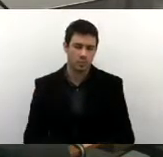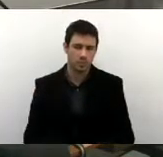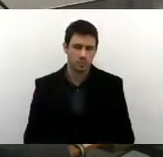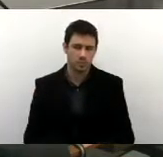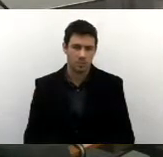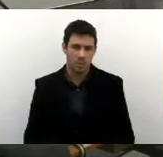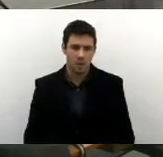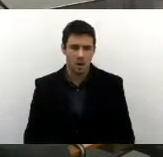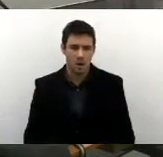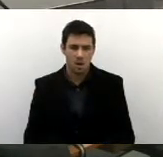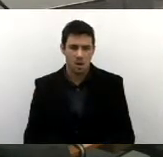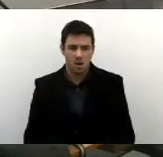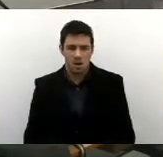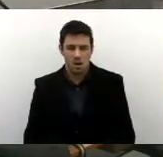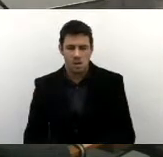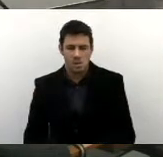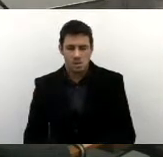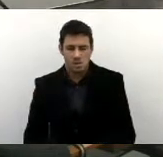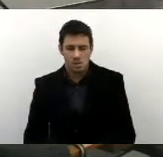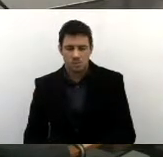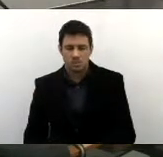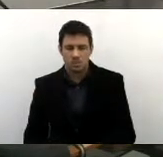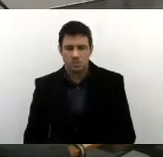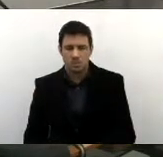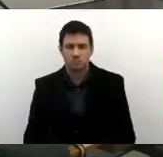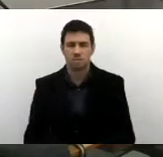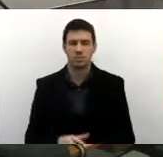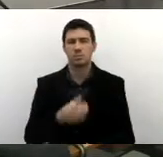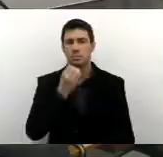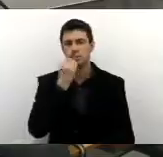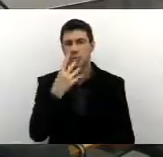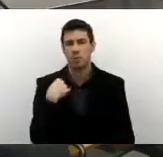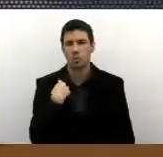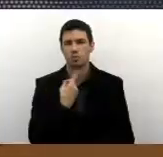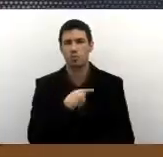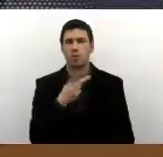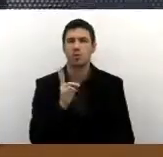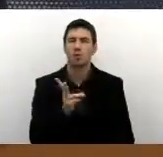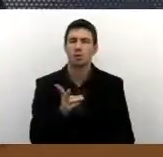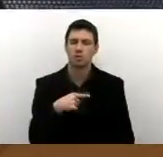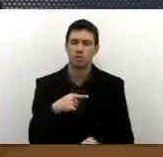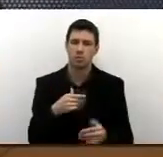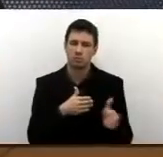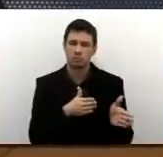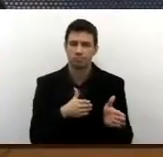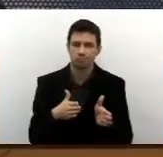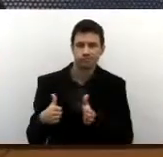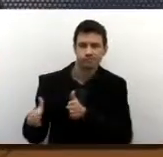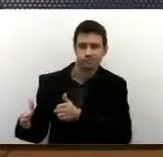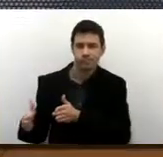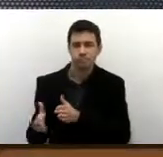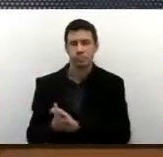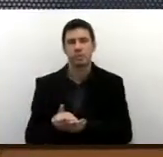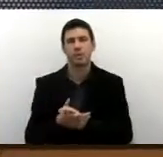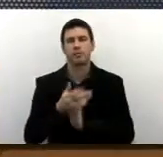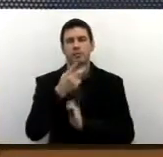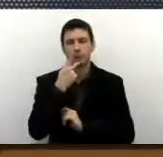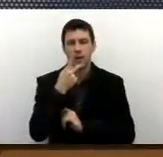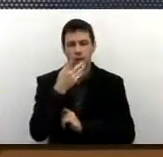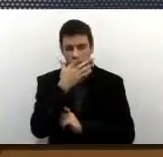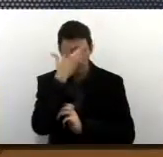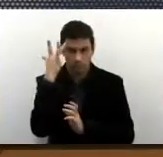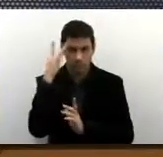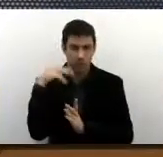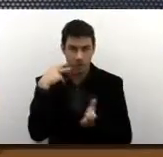Bom, a gente, seguindo aqui por ordem das falas dos nobres